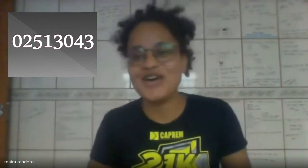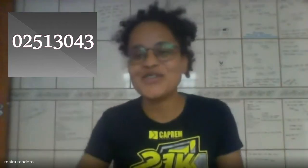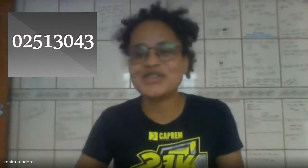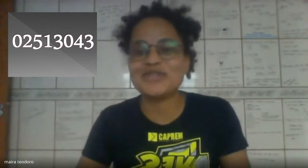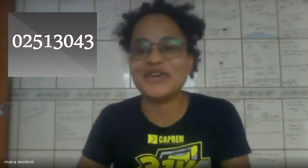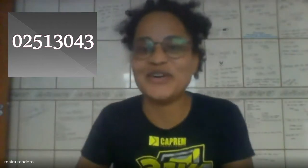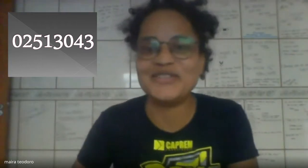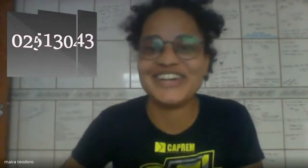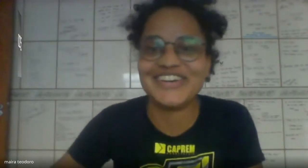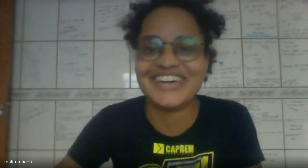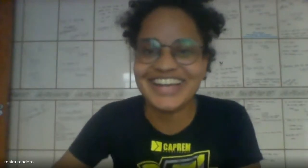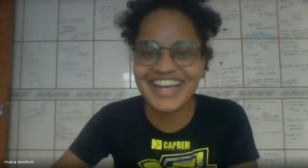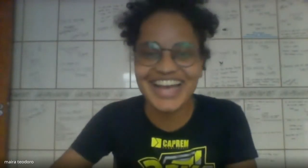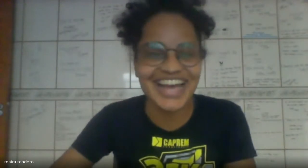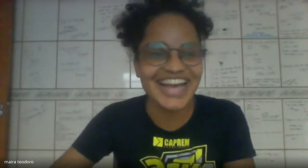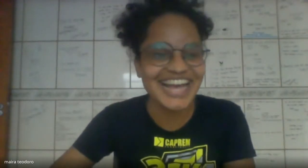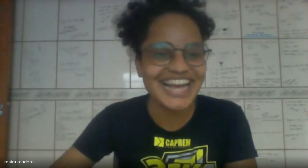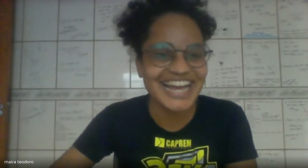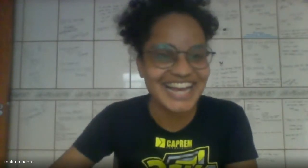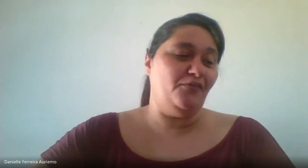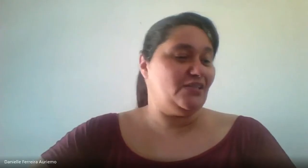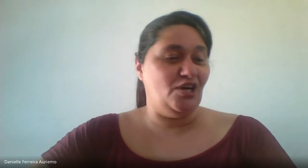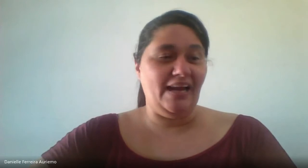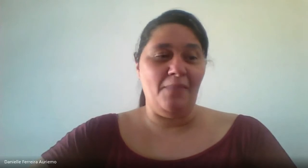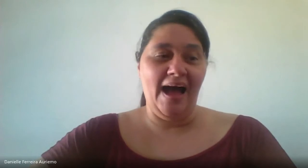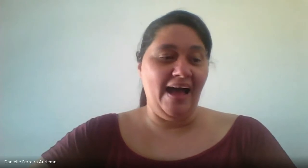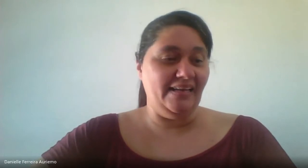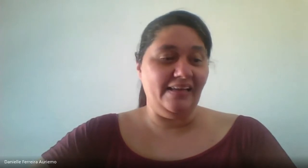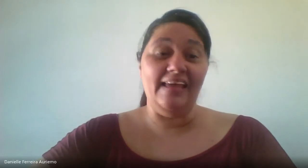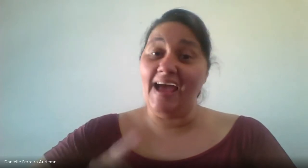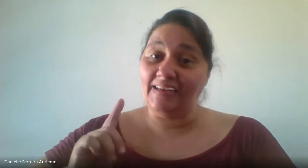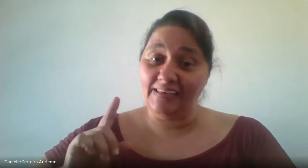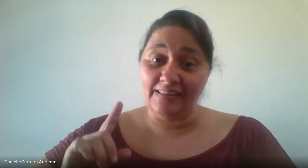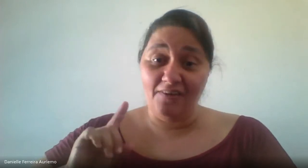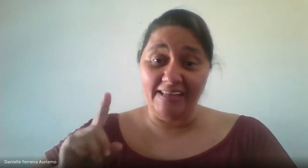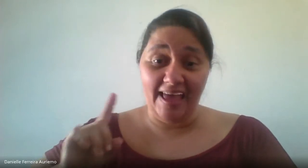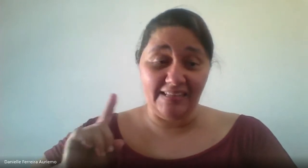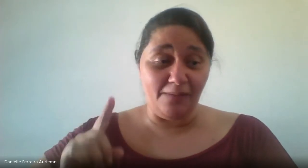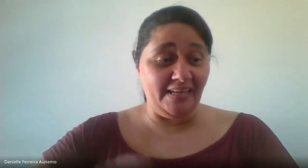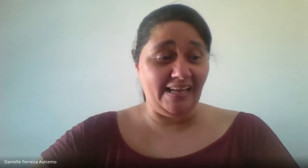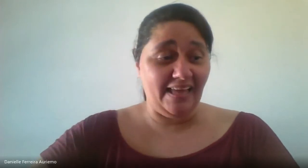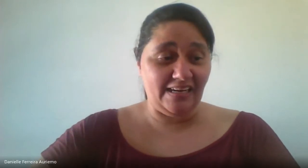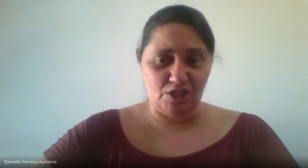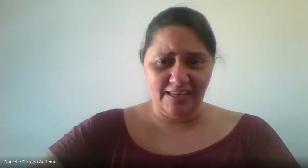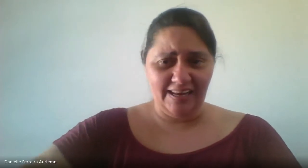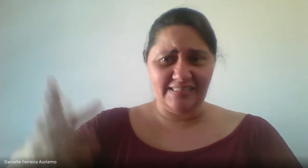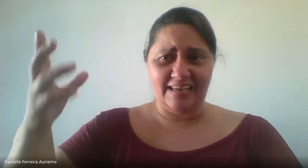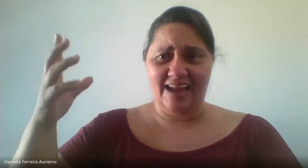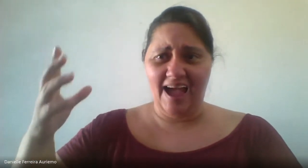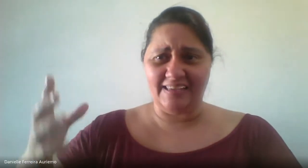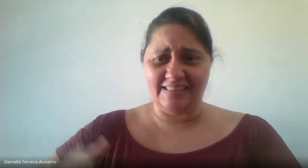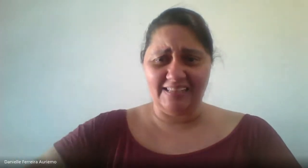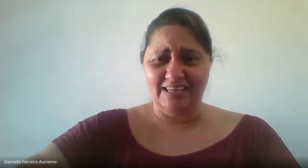Chegou o último número! E essa professora Mayra, e ela aqui, meu irmão, tá brincadeira, se me